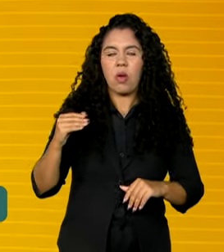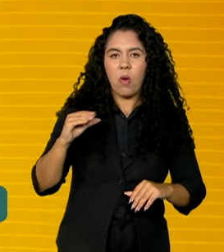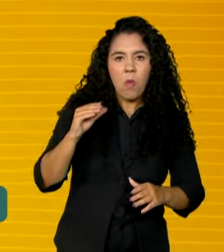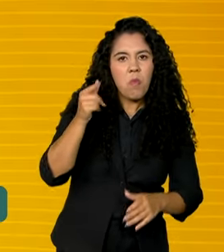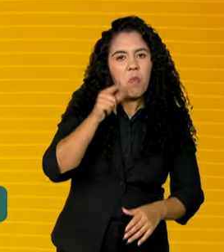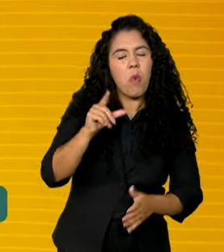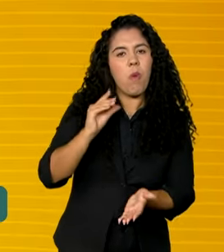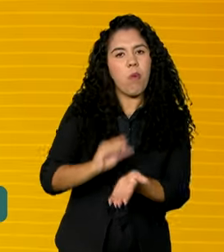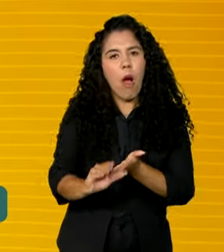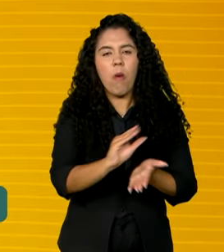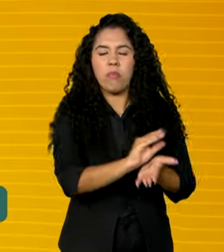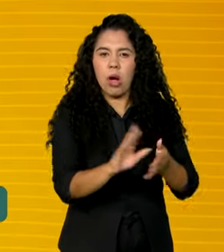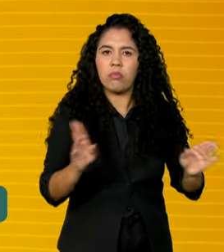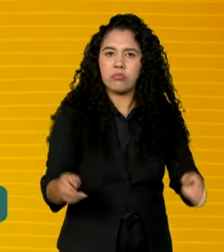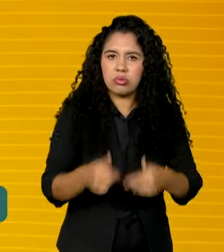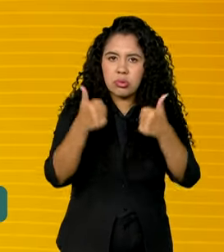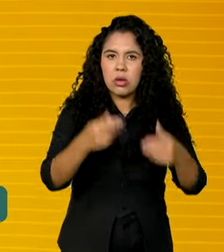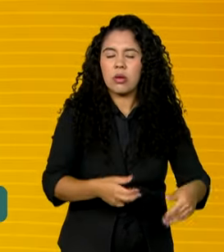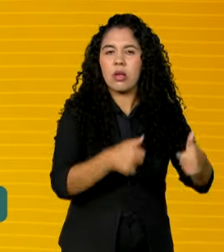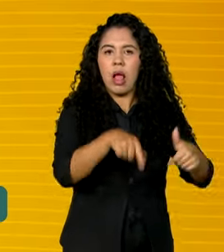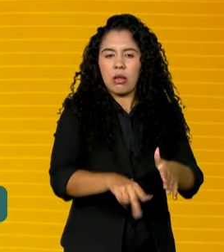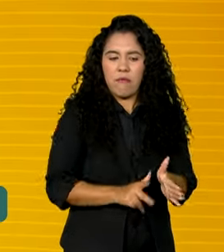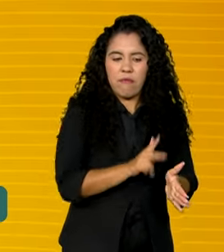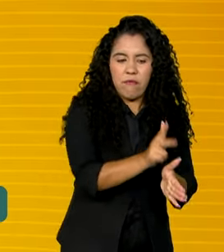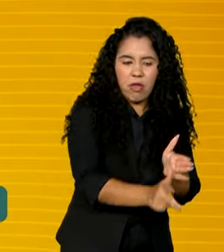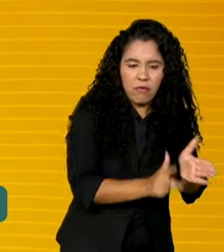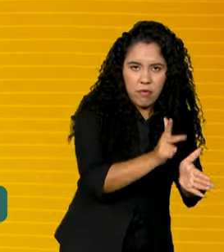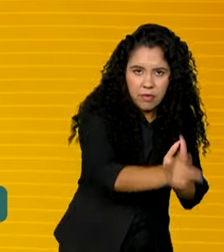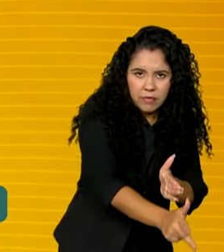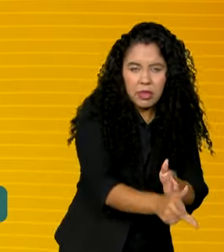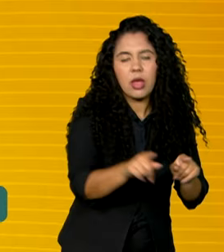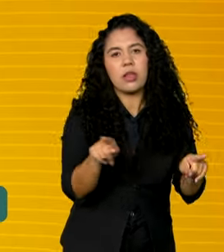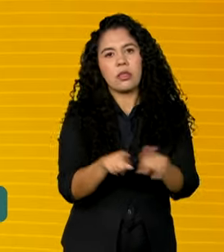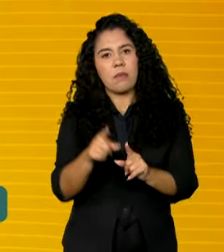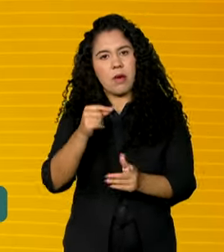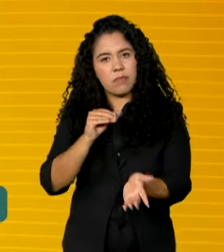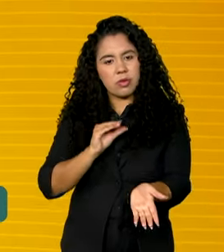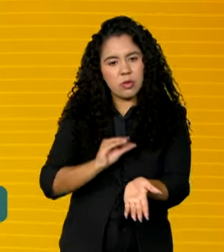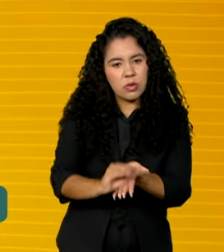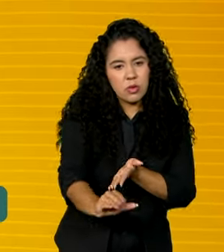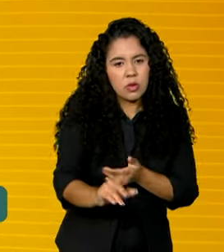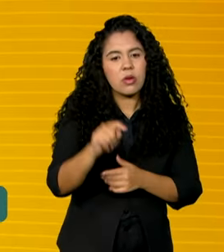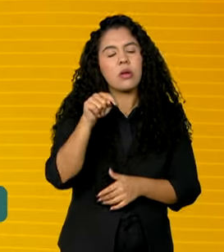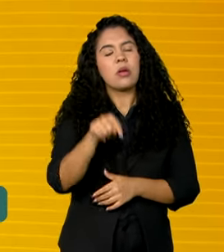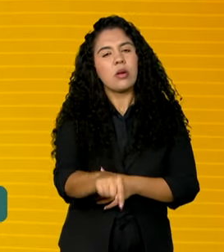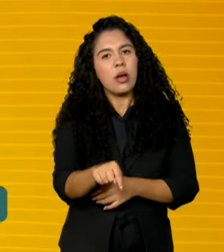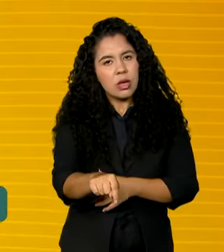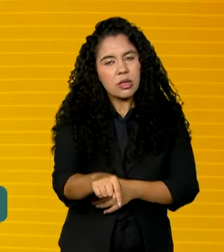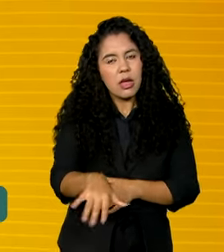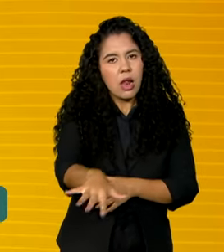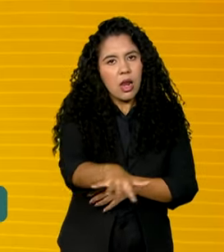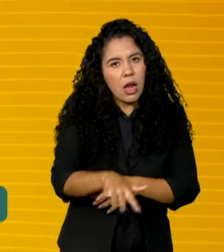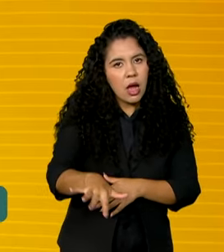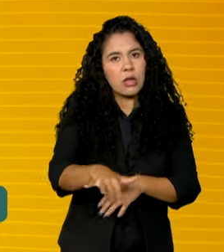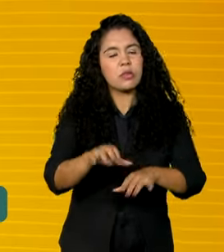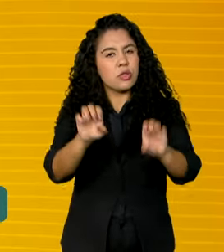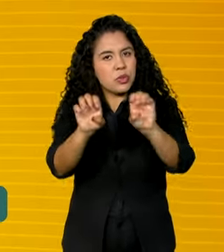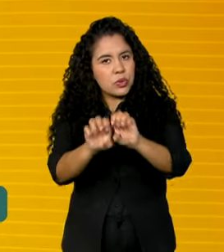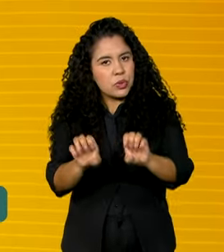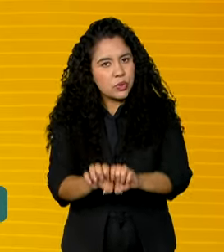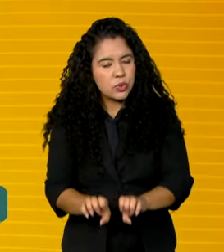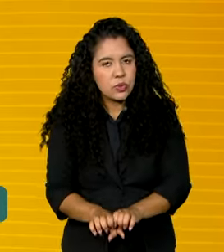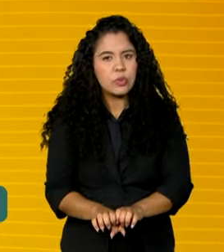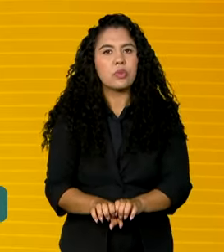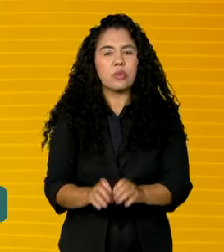investimentos aqui na ferrovia, investimento no mole, investimento na estrutura